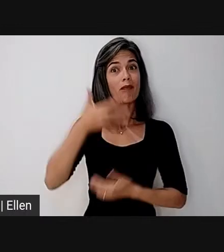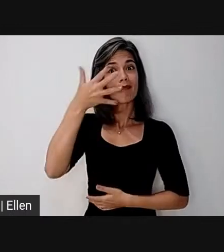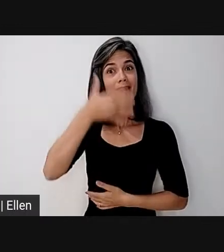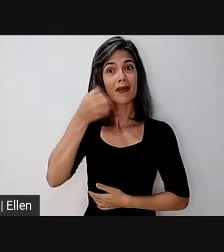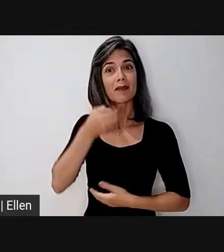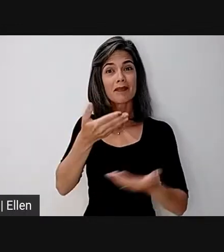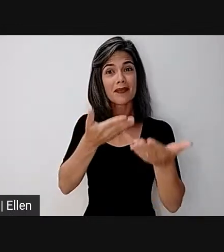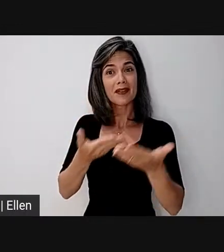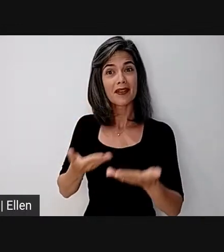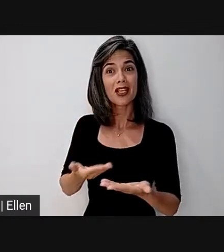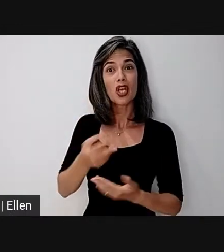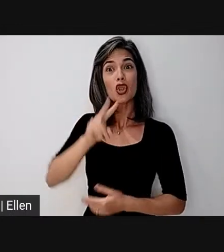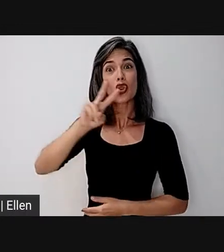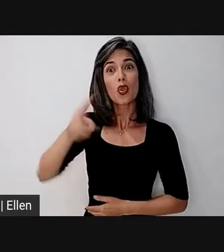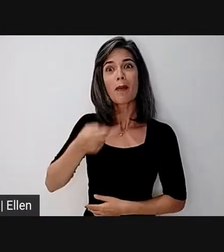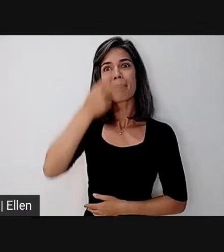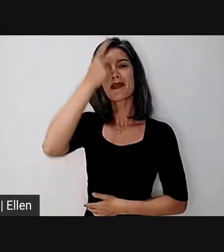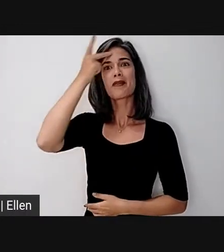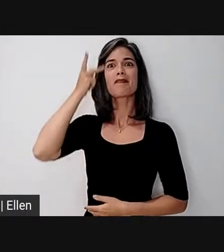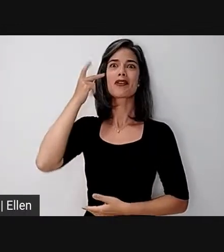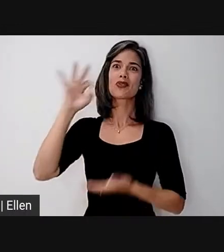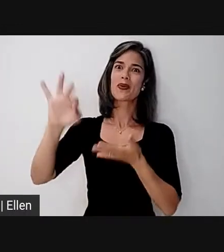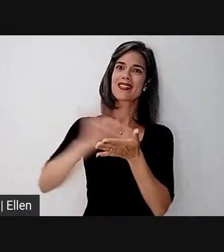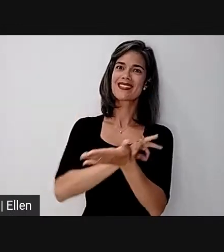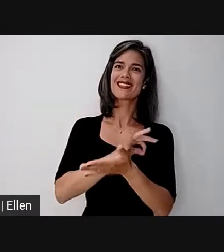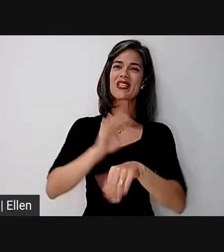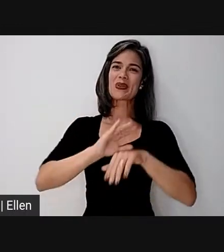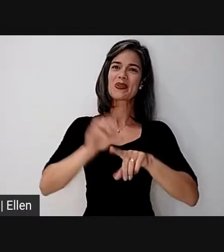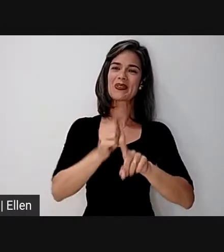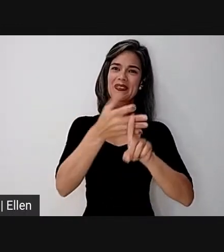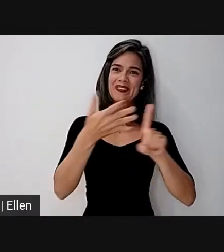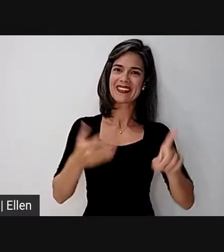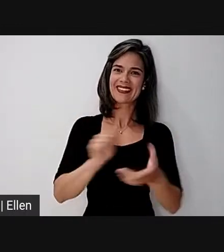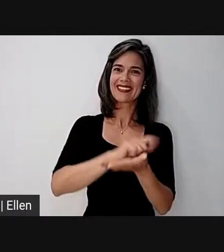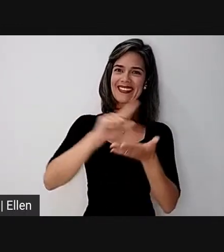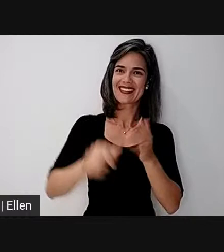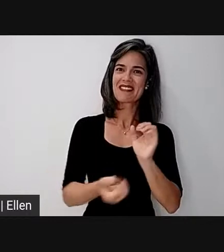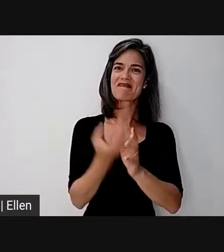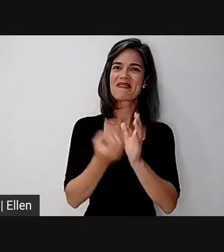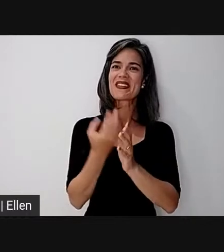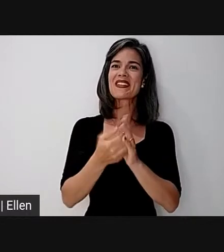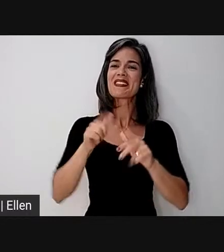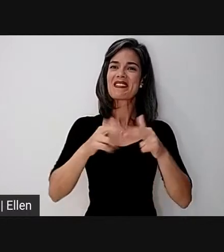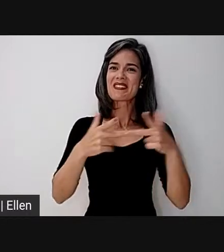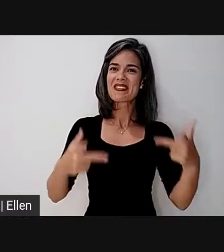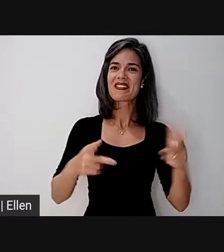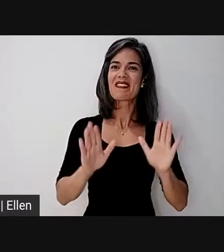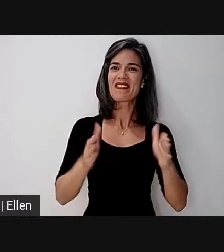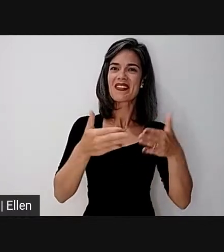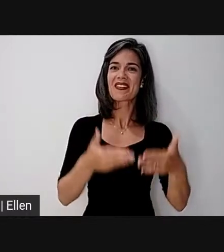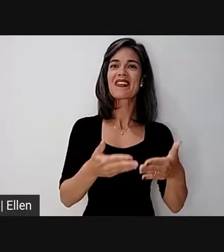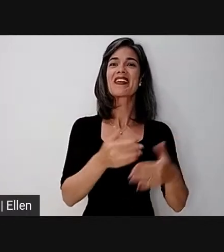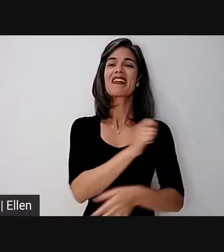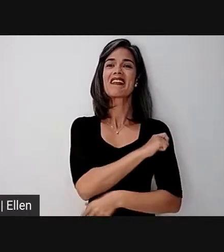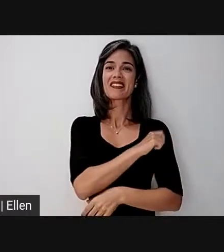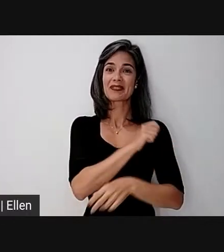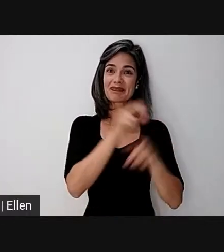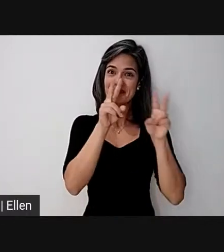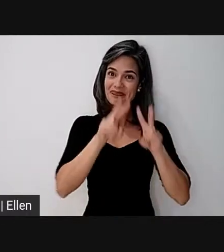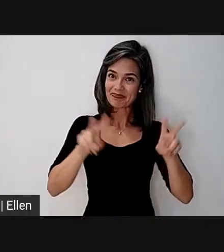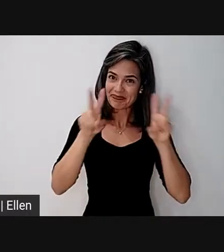aos mais de 2 mil inscritos nos cursos de extensão em alfabetização e produção de materiais para estudantes com deficiência sensorial